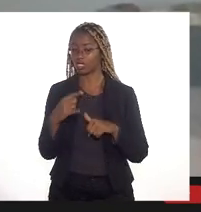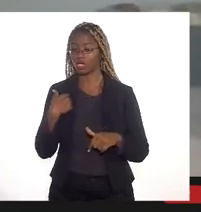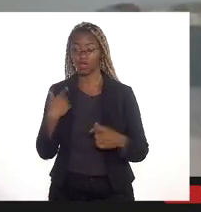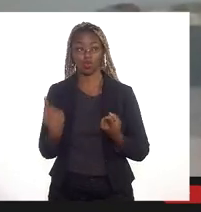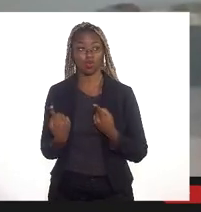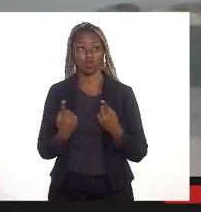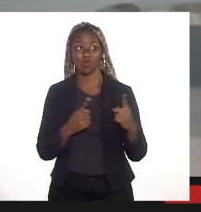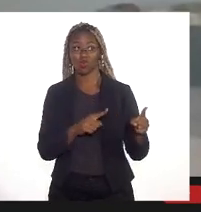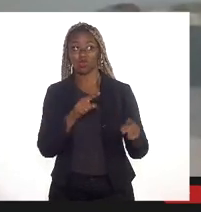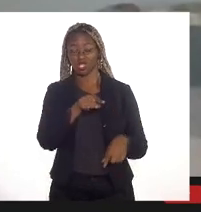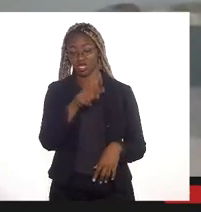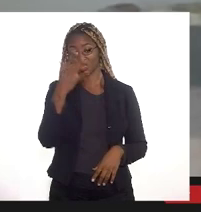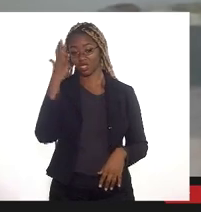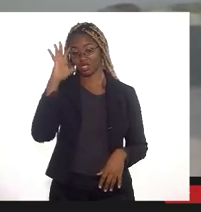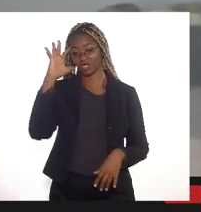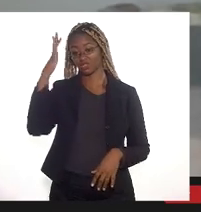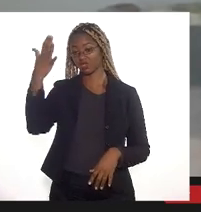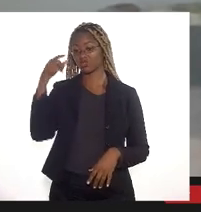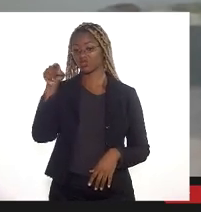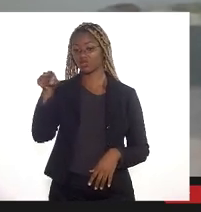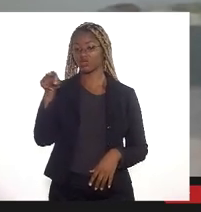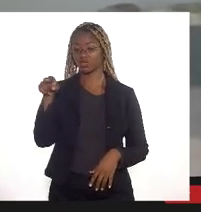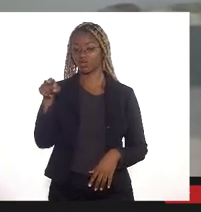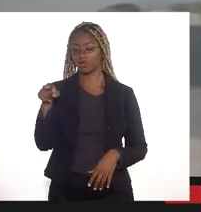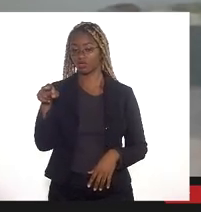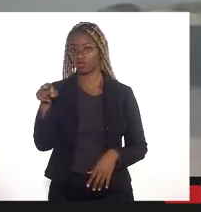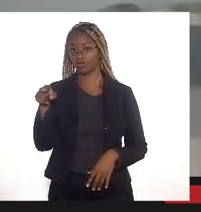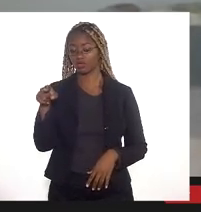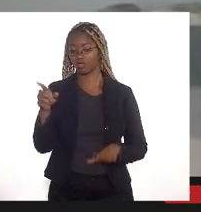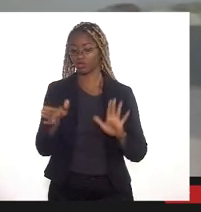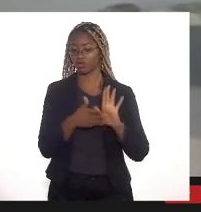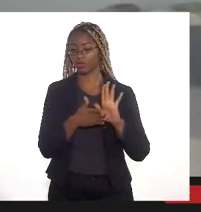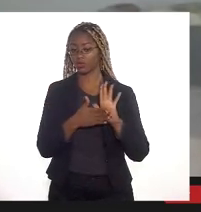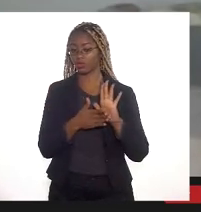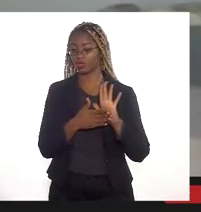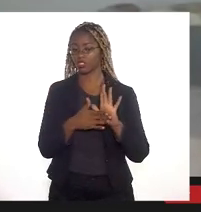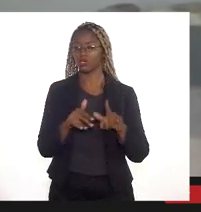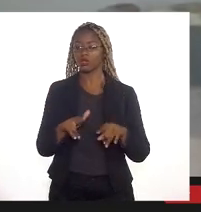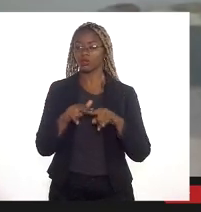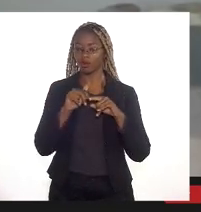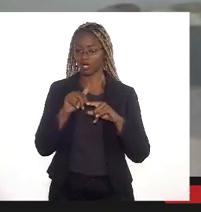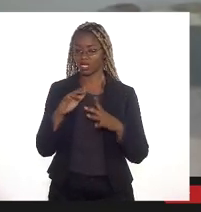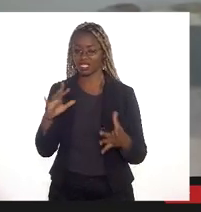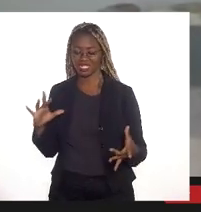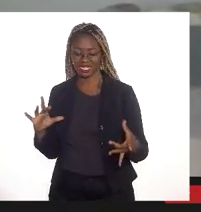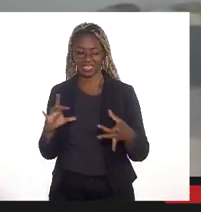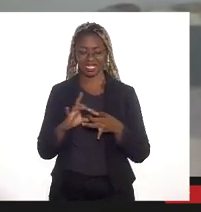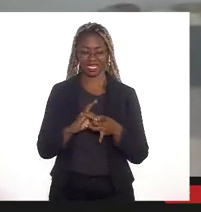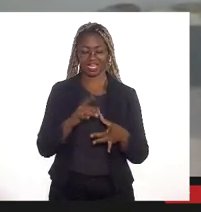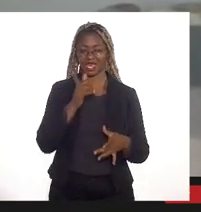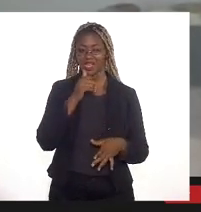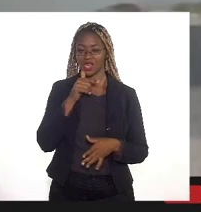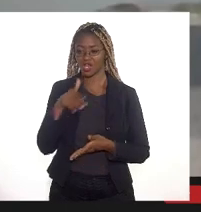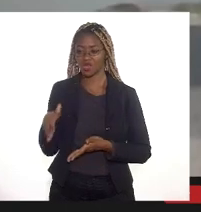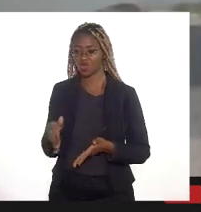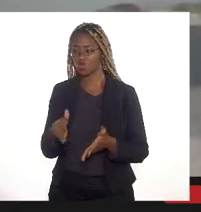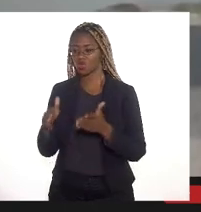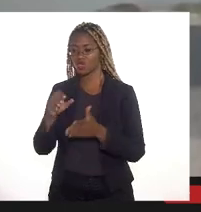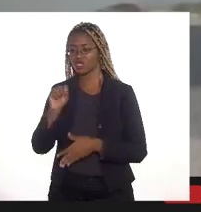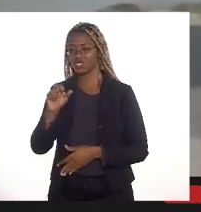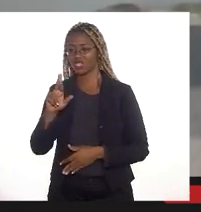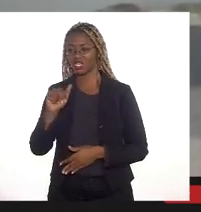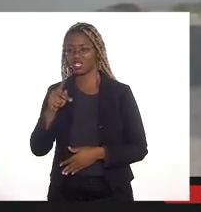contrário a essa solução que o doutor Caneiro está propondo porque você interligar o giro Sarapuí ao Rio